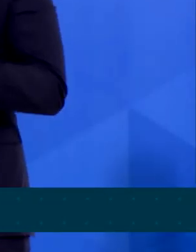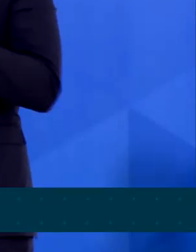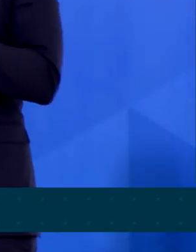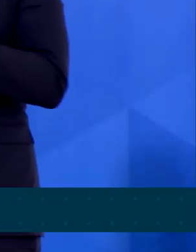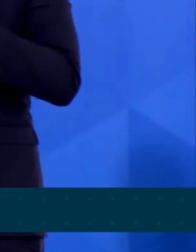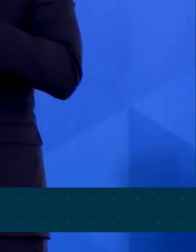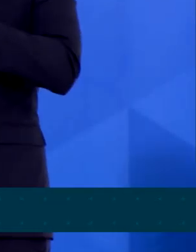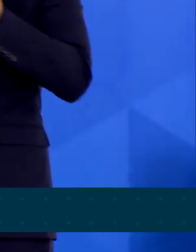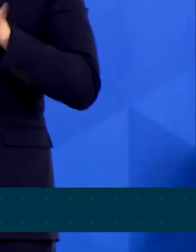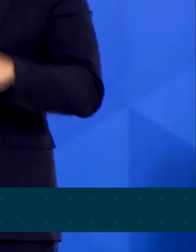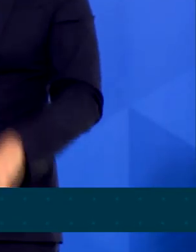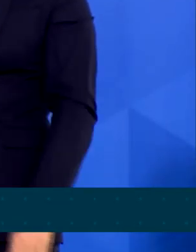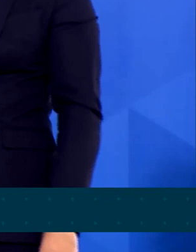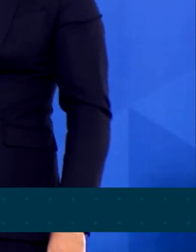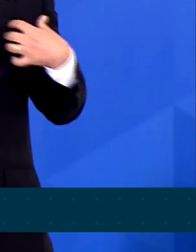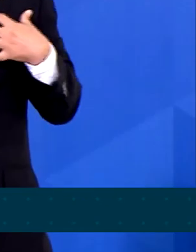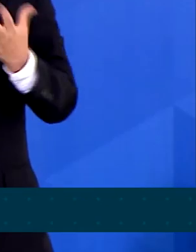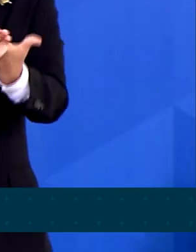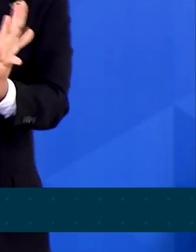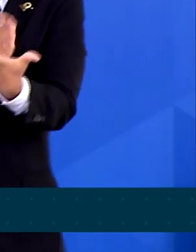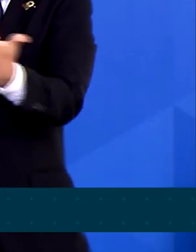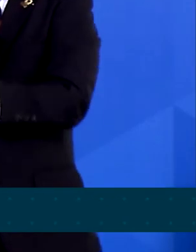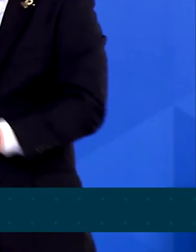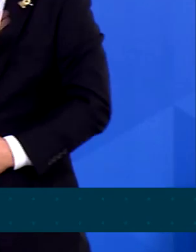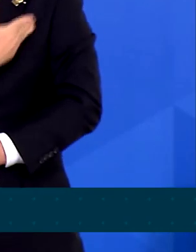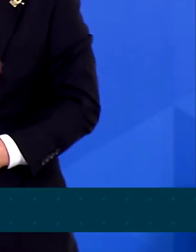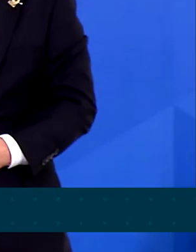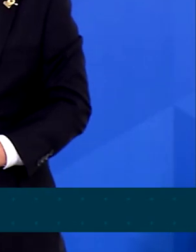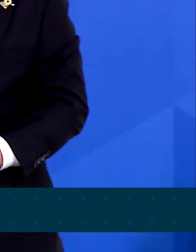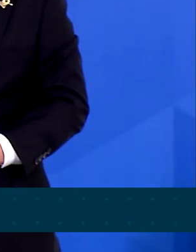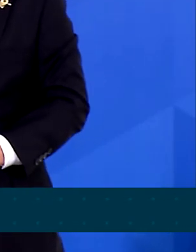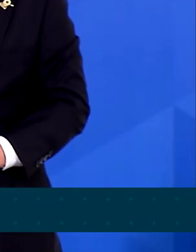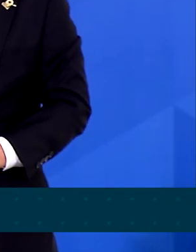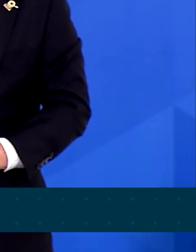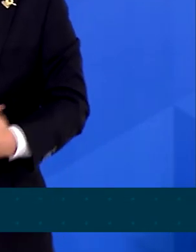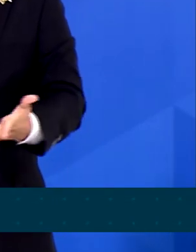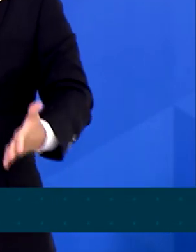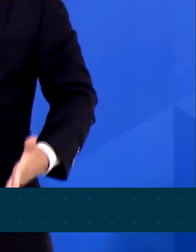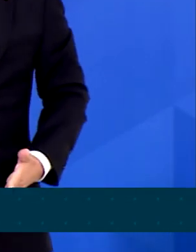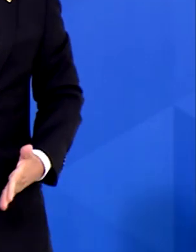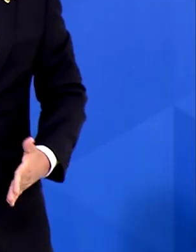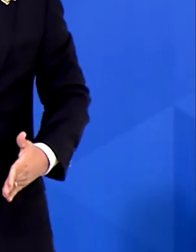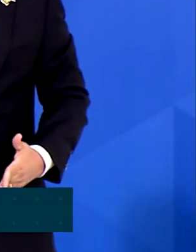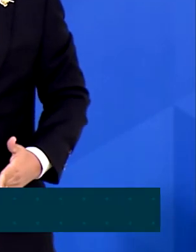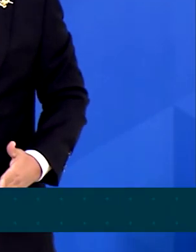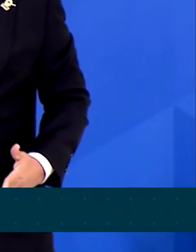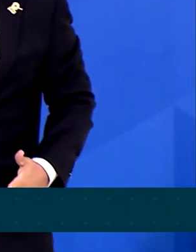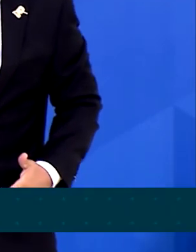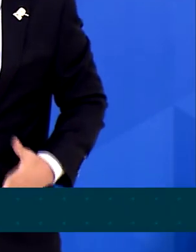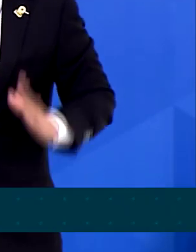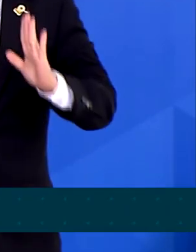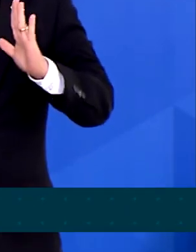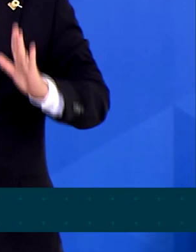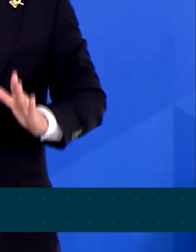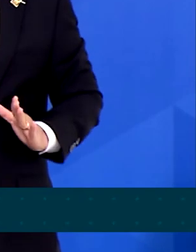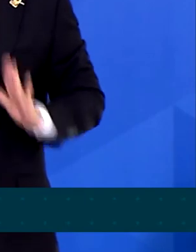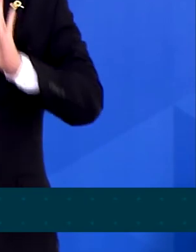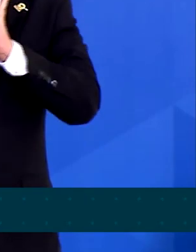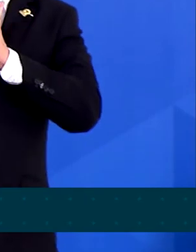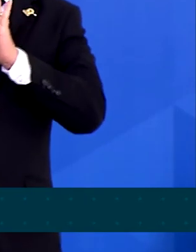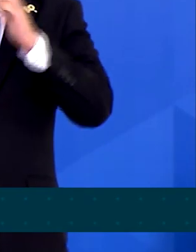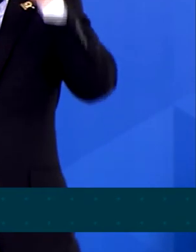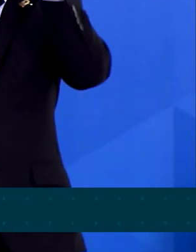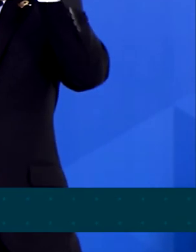garantimos o anonimato. Denuncie! Agora a mulher surda, vítima de violência, pode pedir socorro. Agora a comunidade